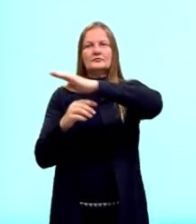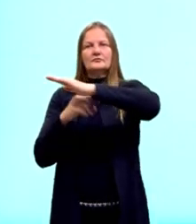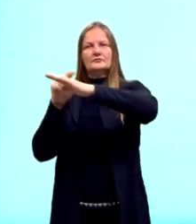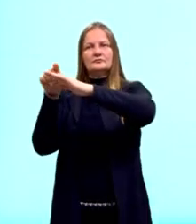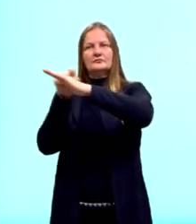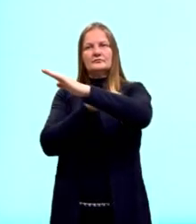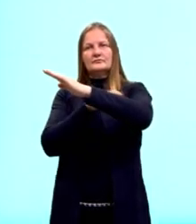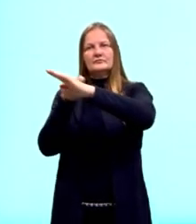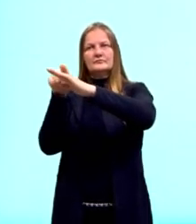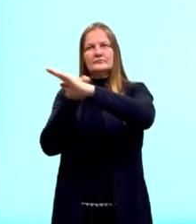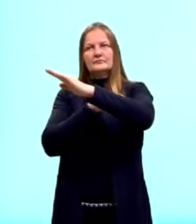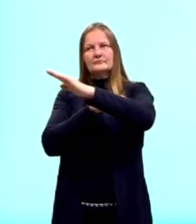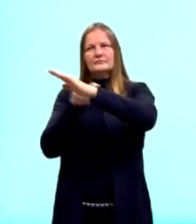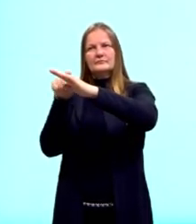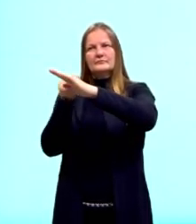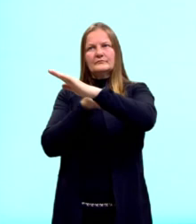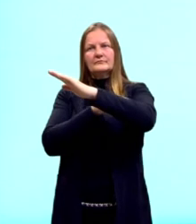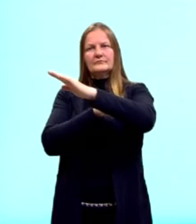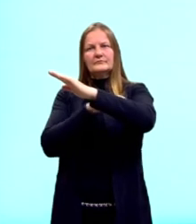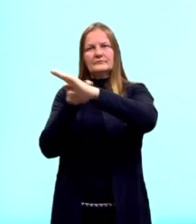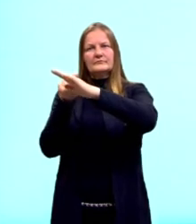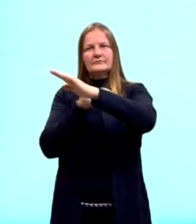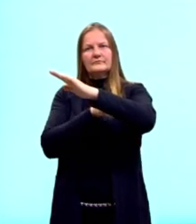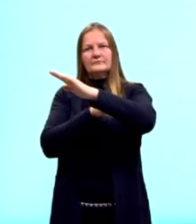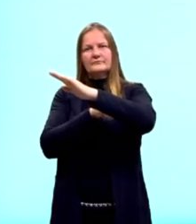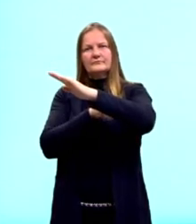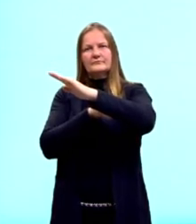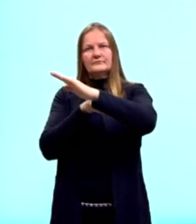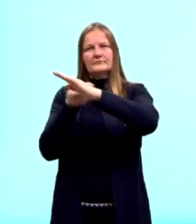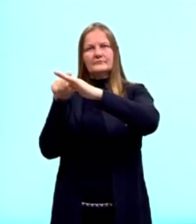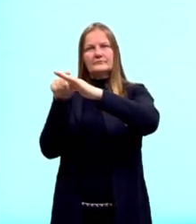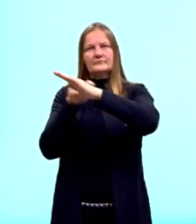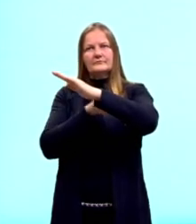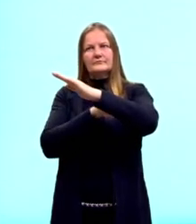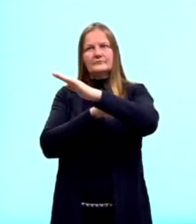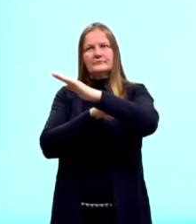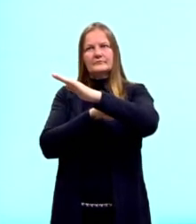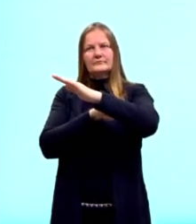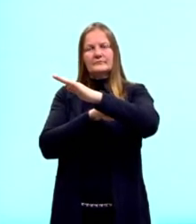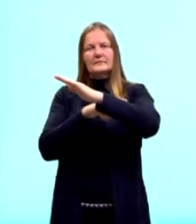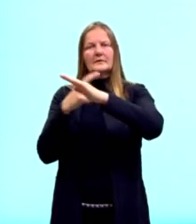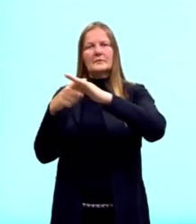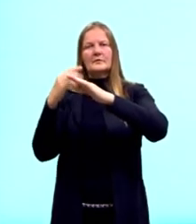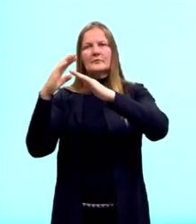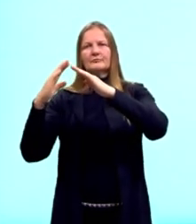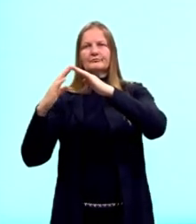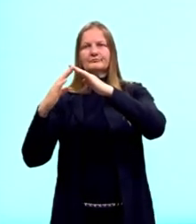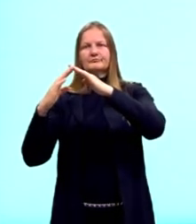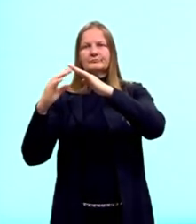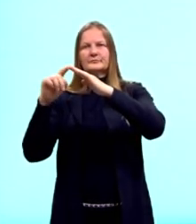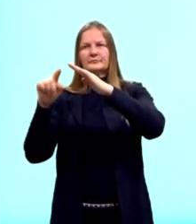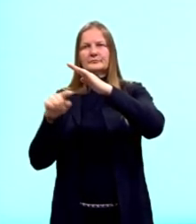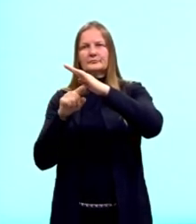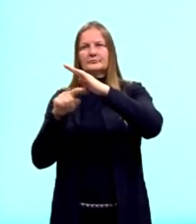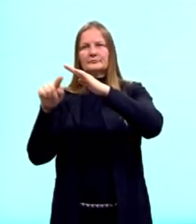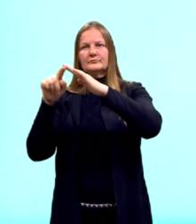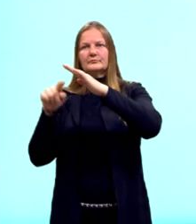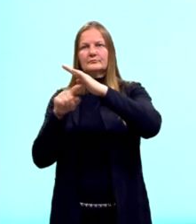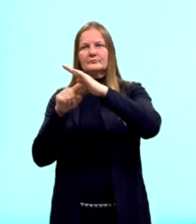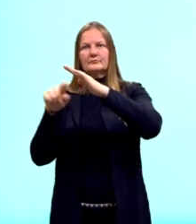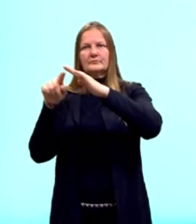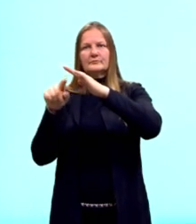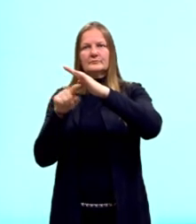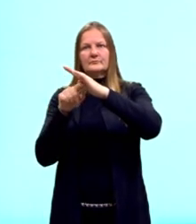suporte aqui sobre o lado B e tracei o segmento perpendicular a ele. E notem que a altura é o